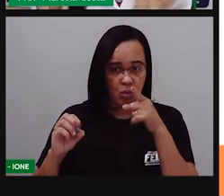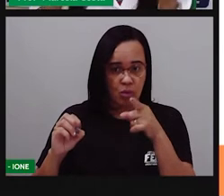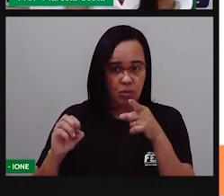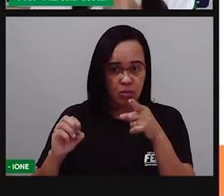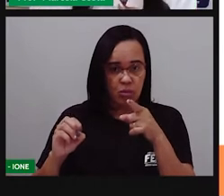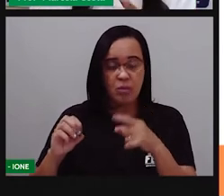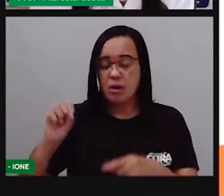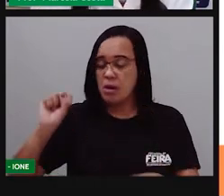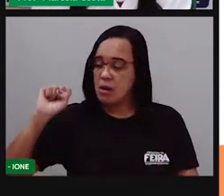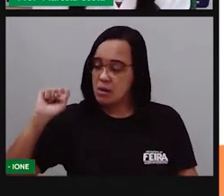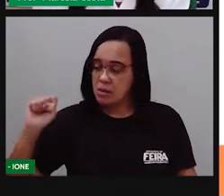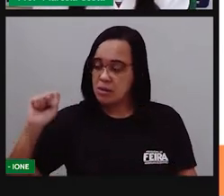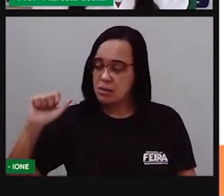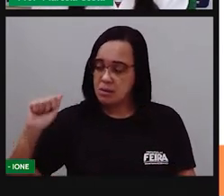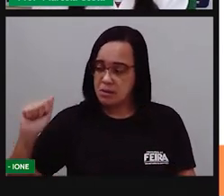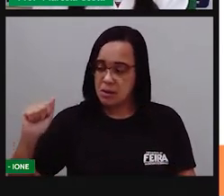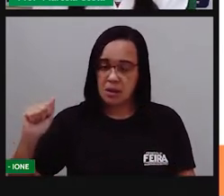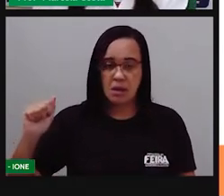Co.